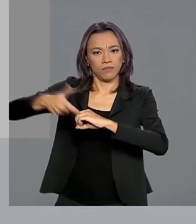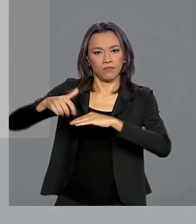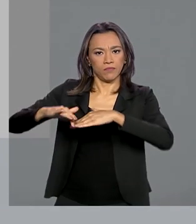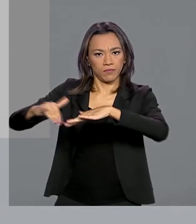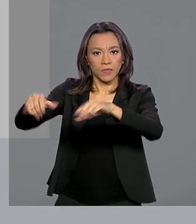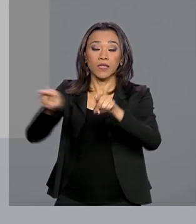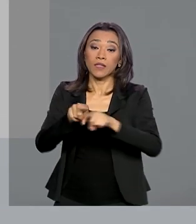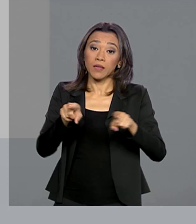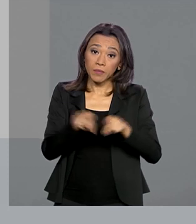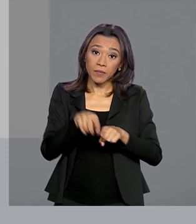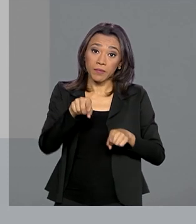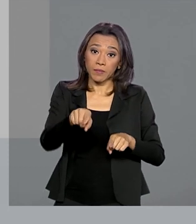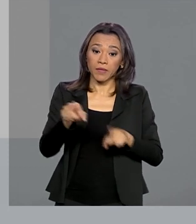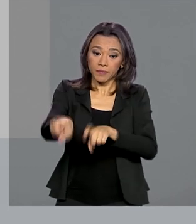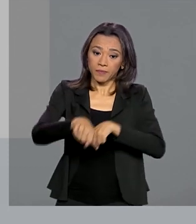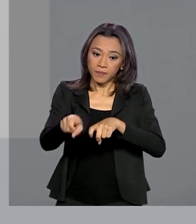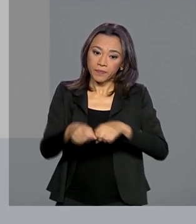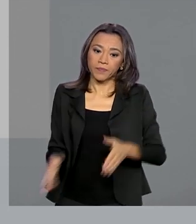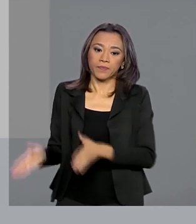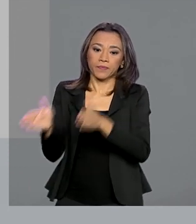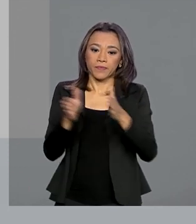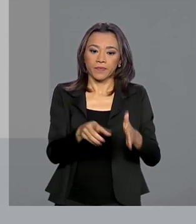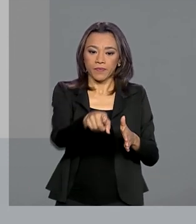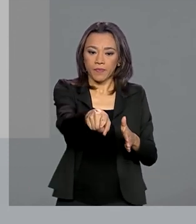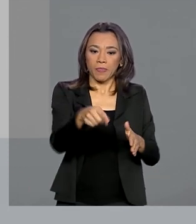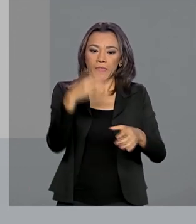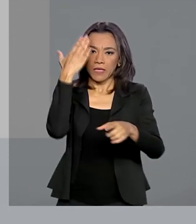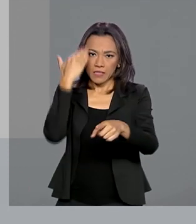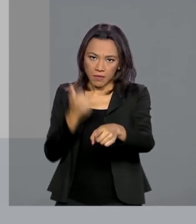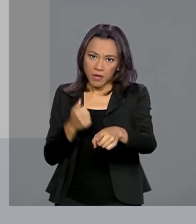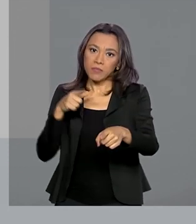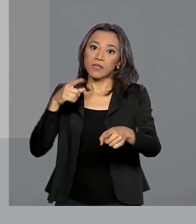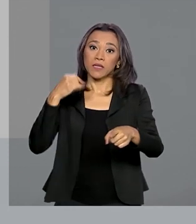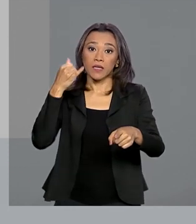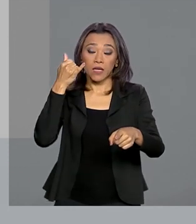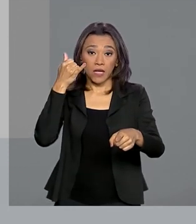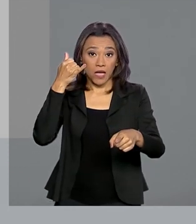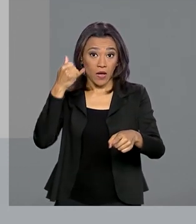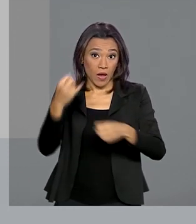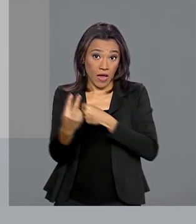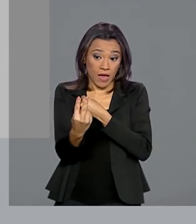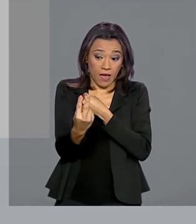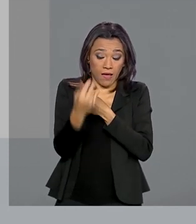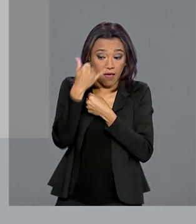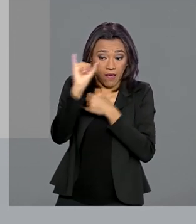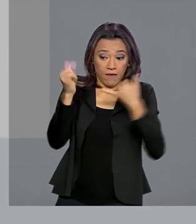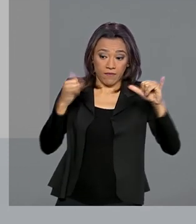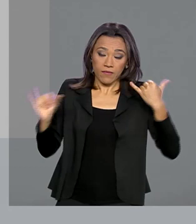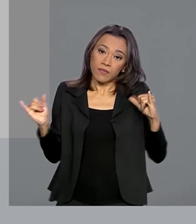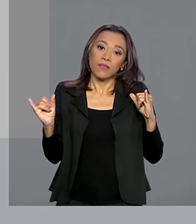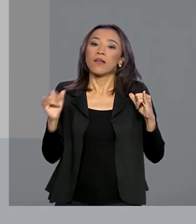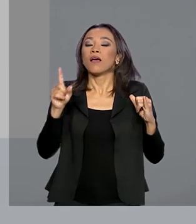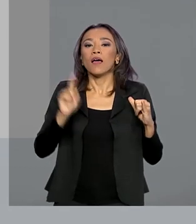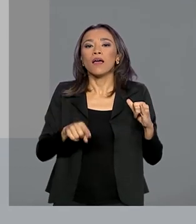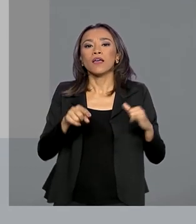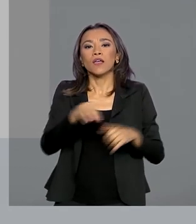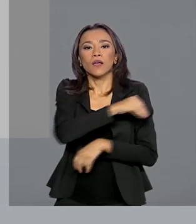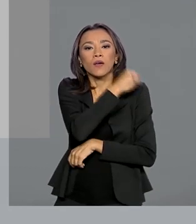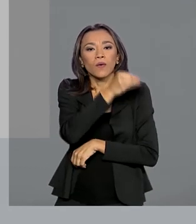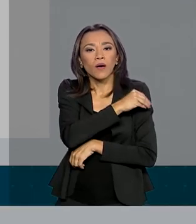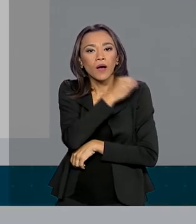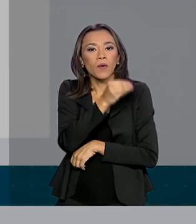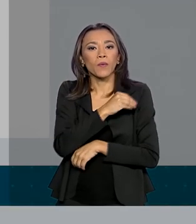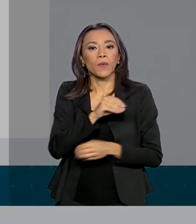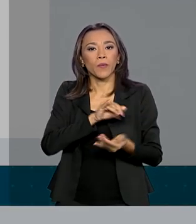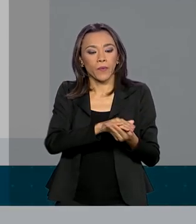A gente sabe que a prevenção é a melhor arma contra o coronavírus e o álcool, tanto em formato gel quanto